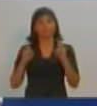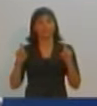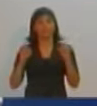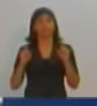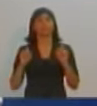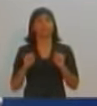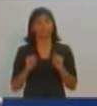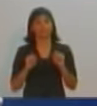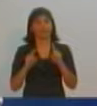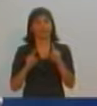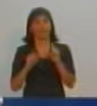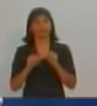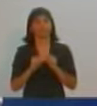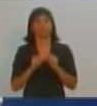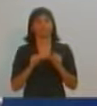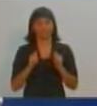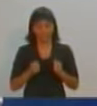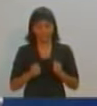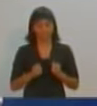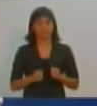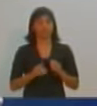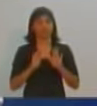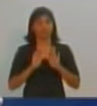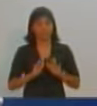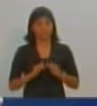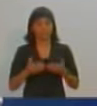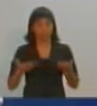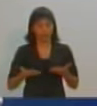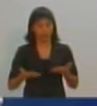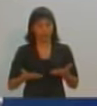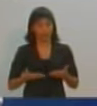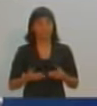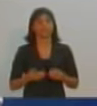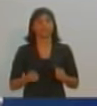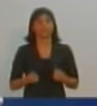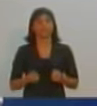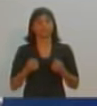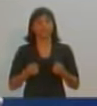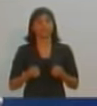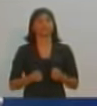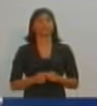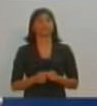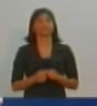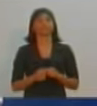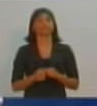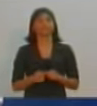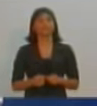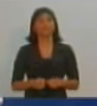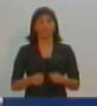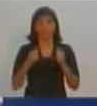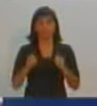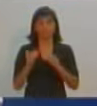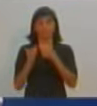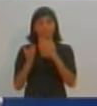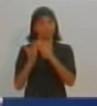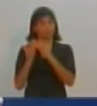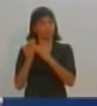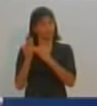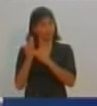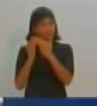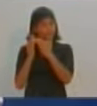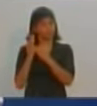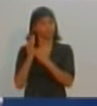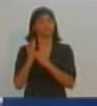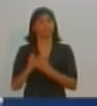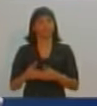É isso que nós vamos exigir já na licitação, de imediato nós vamos exigir isso aí. A nossa proposta para o transporte é que